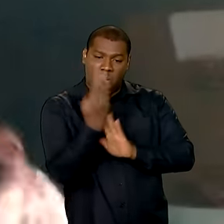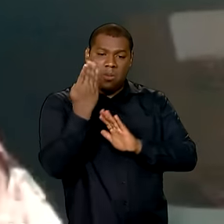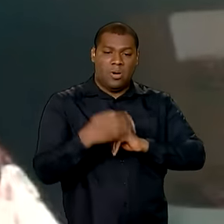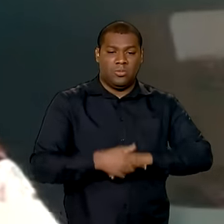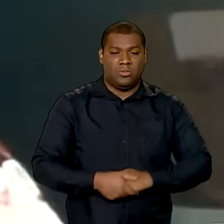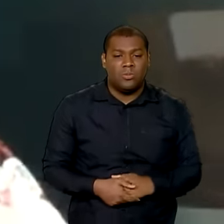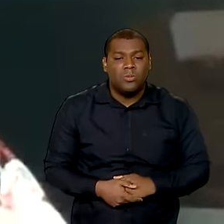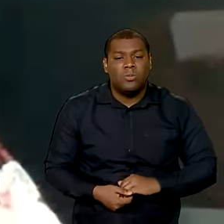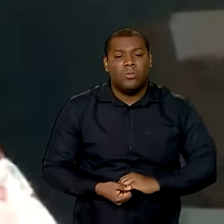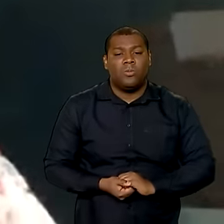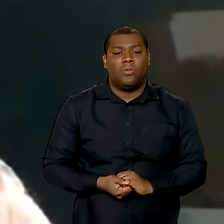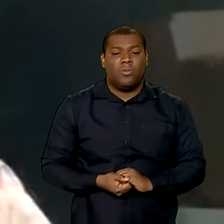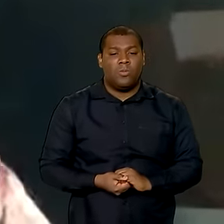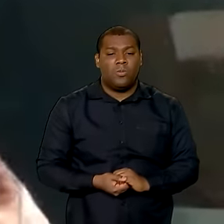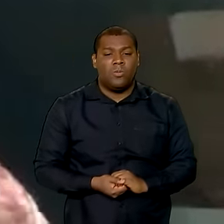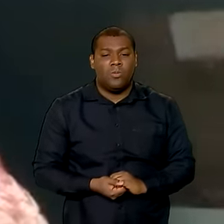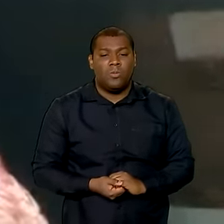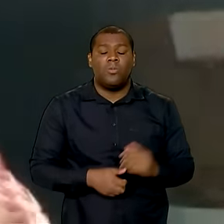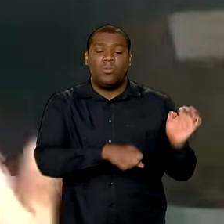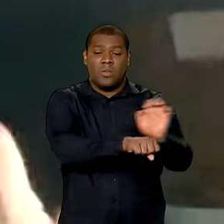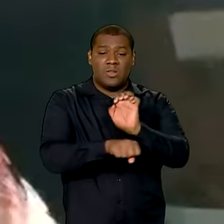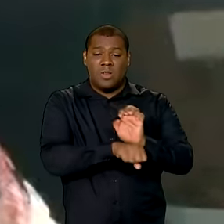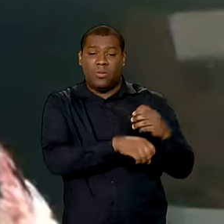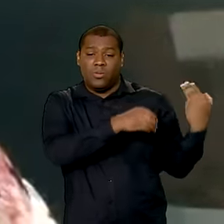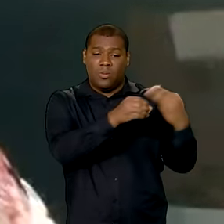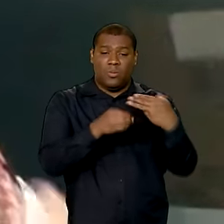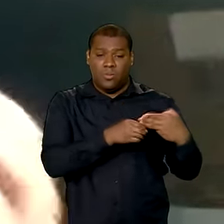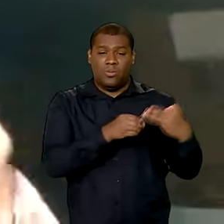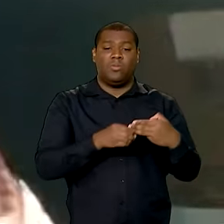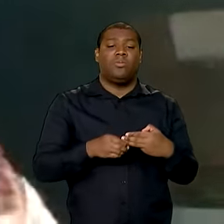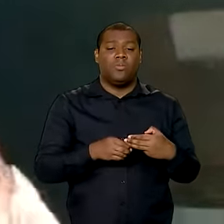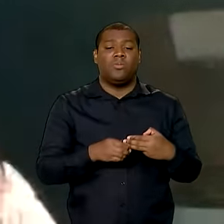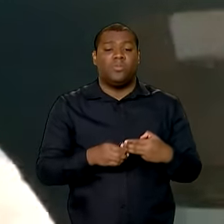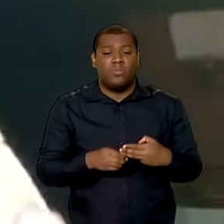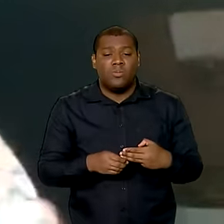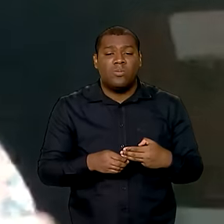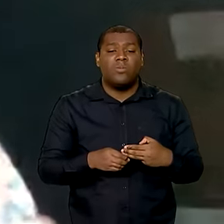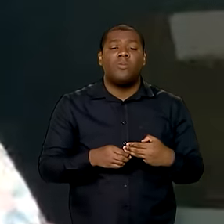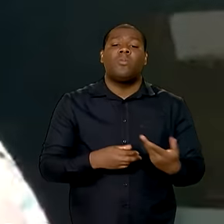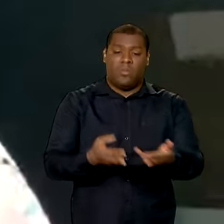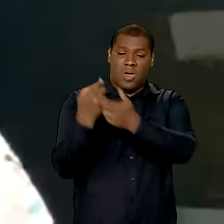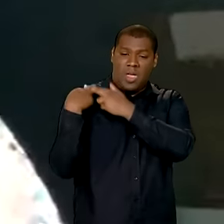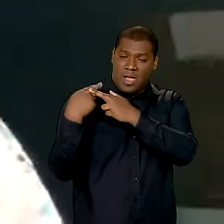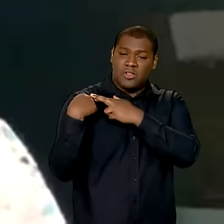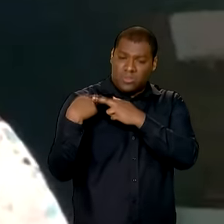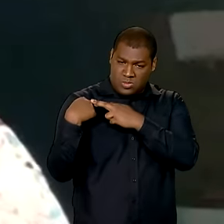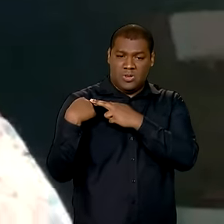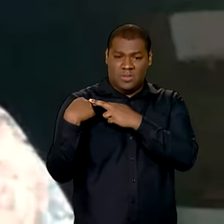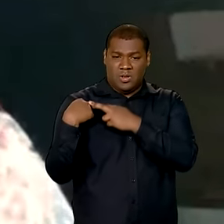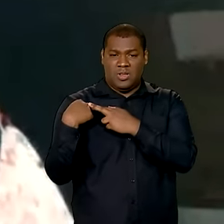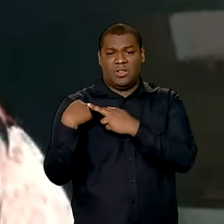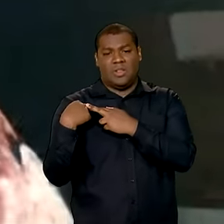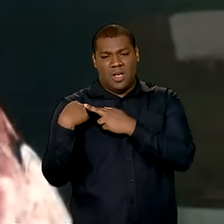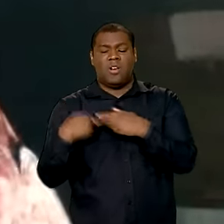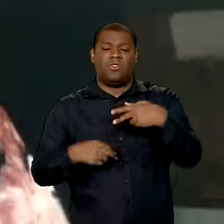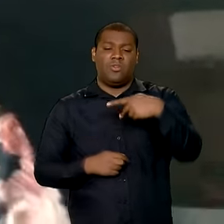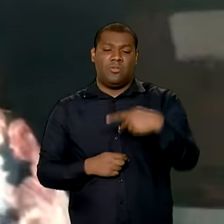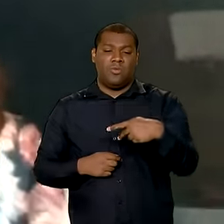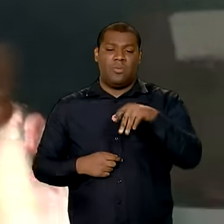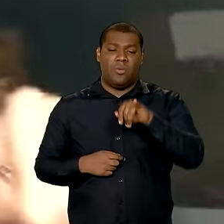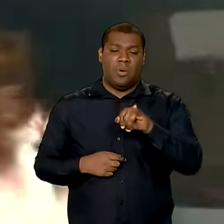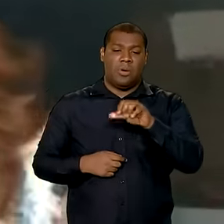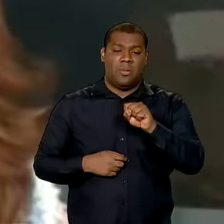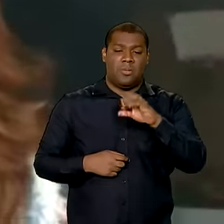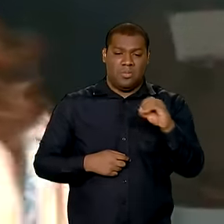complementar, para que os estados e municípios possam arcar com esse custo, que não era